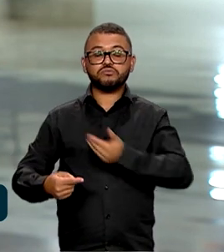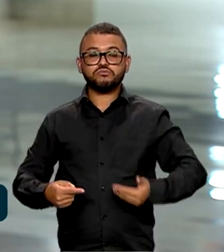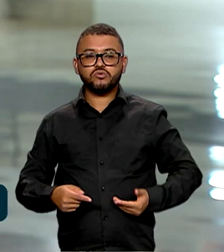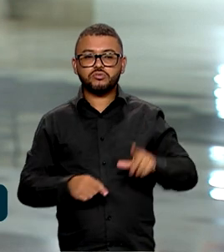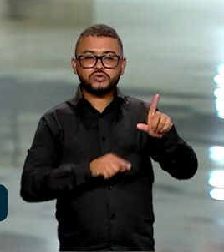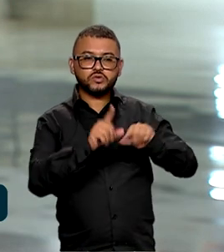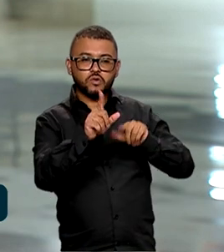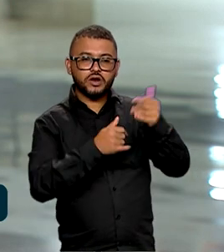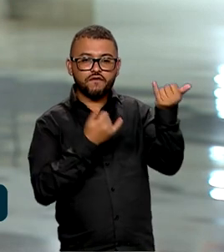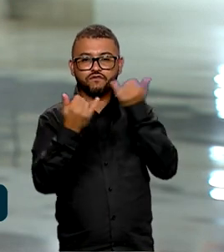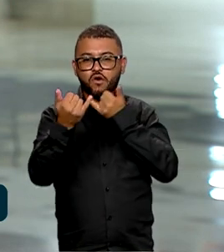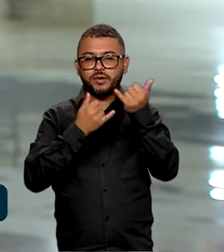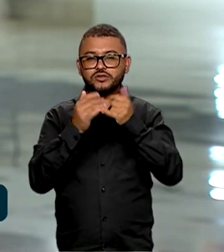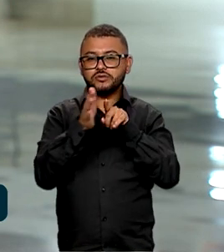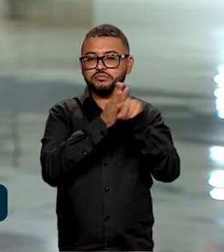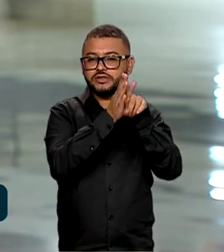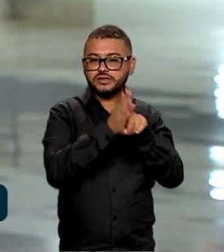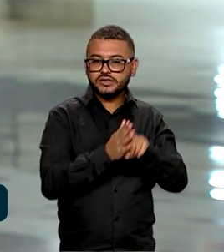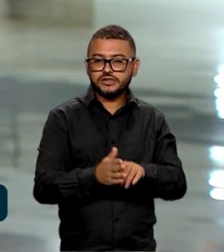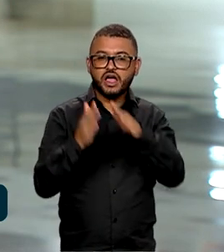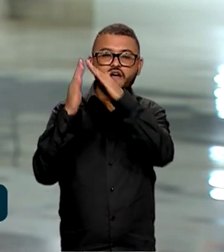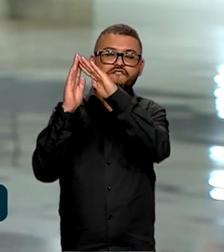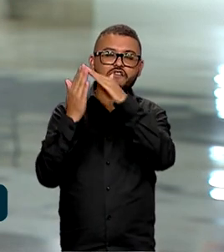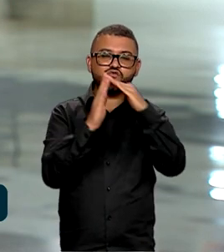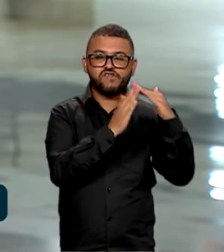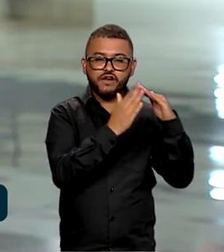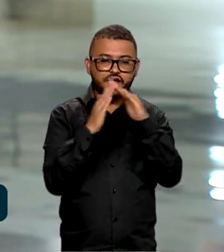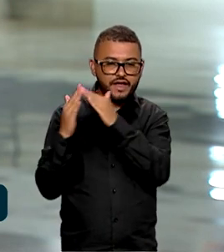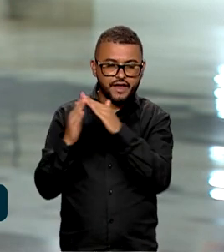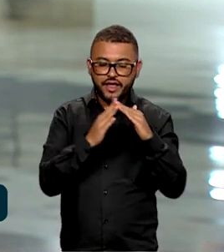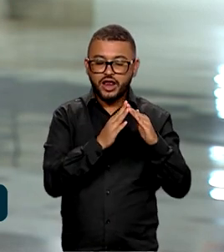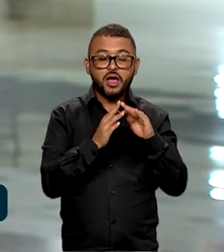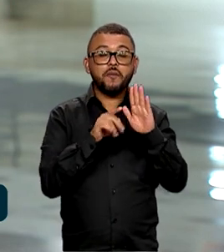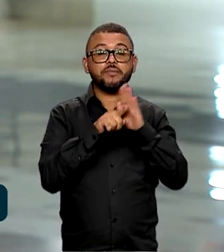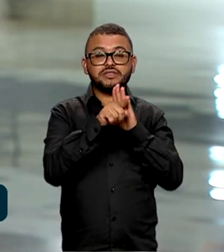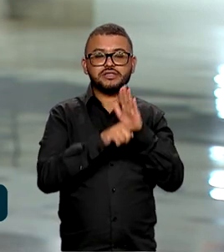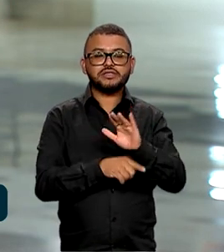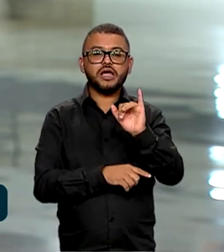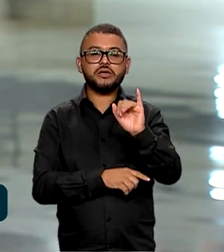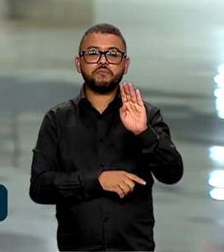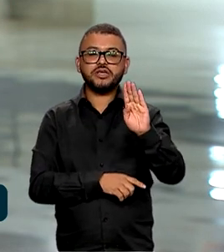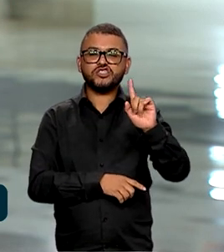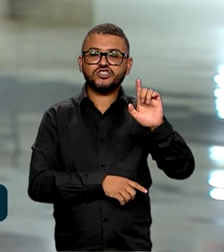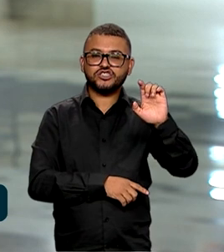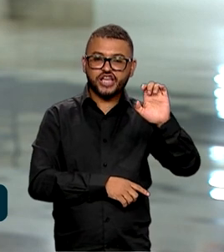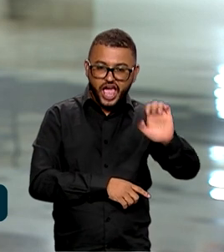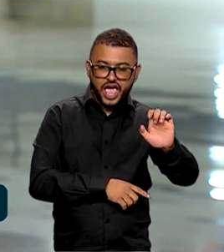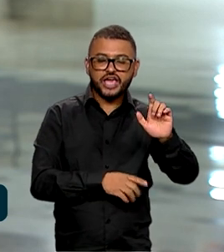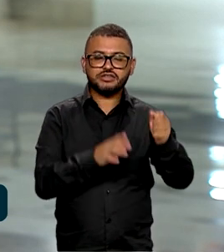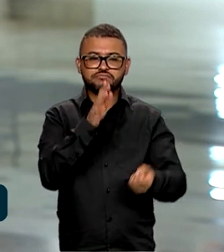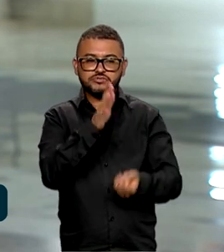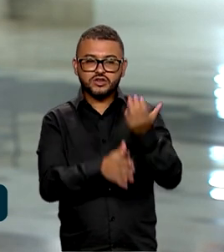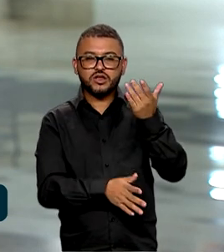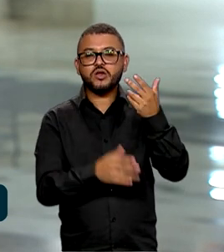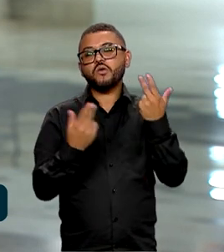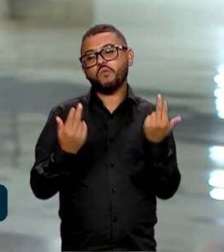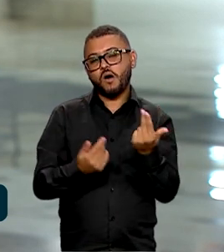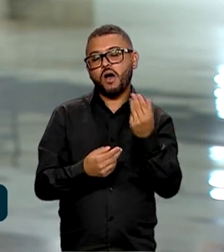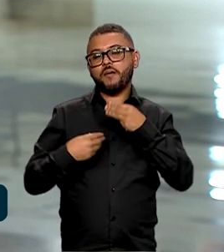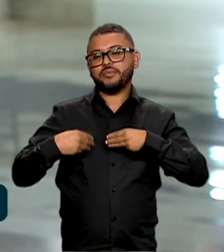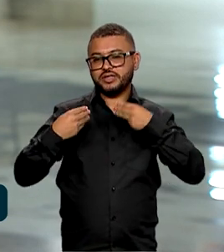em dados do Censo da Favela, que serão divulgados pelo IBGE nas próximas semanas, como adiantou a ministra do